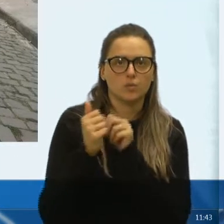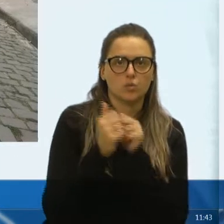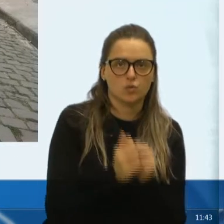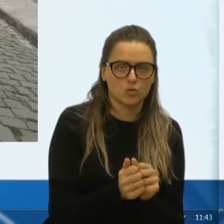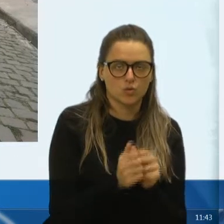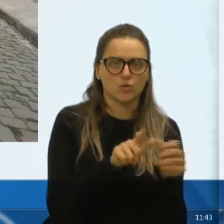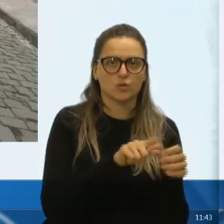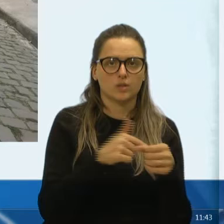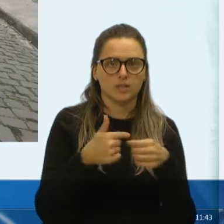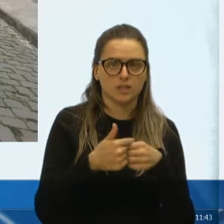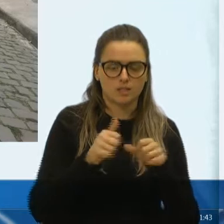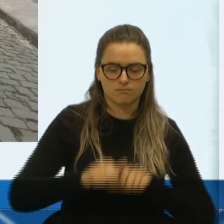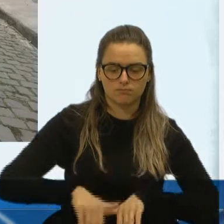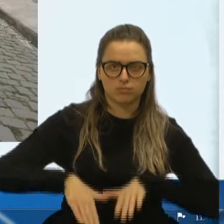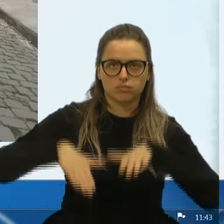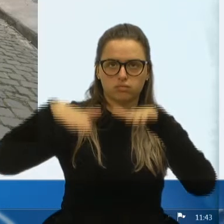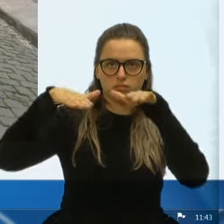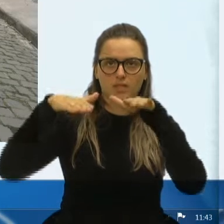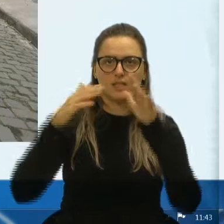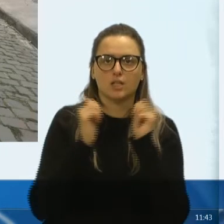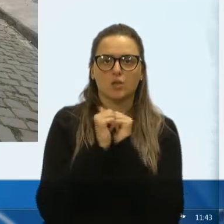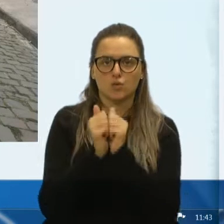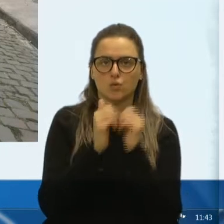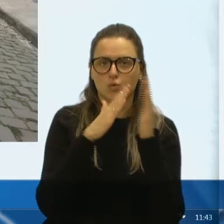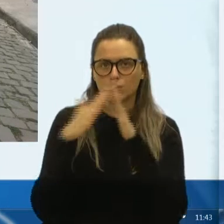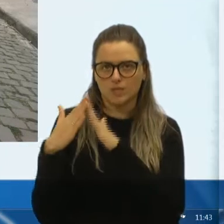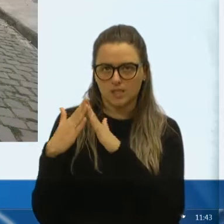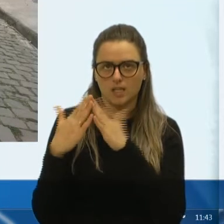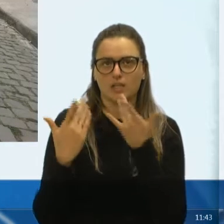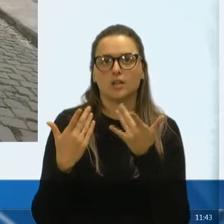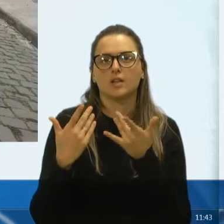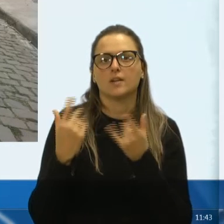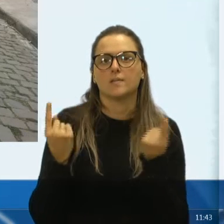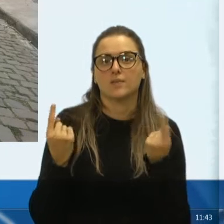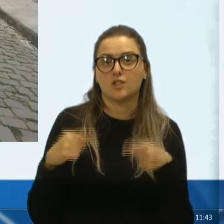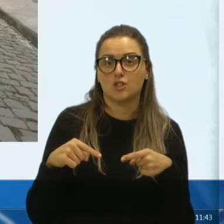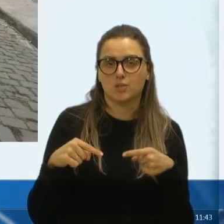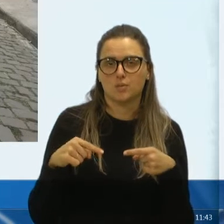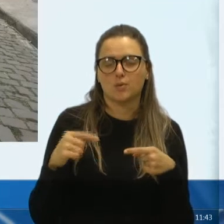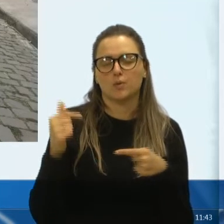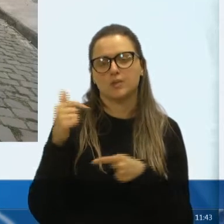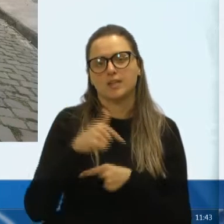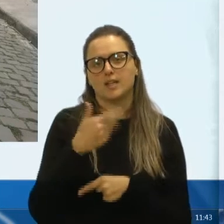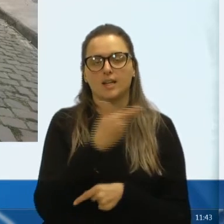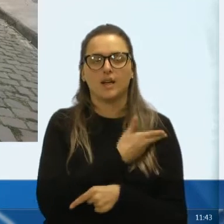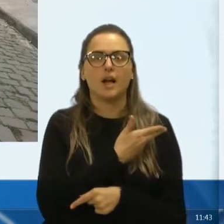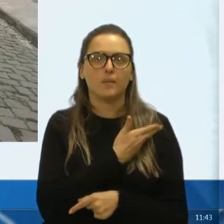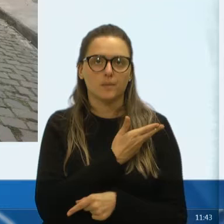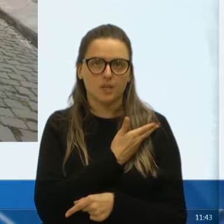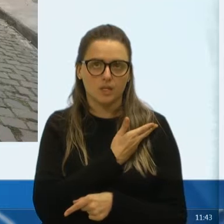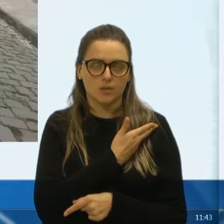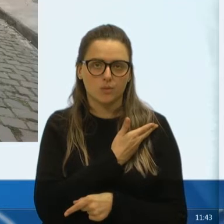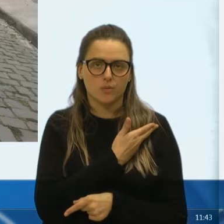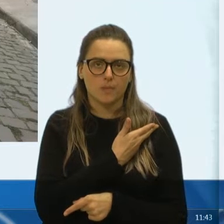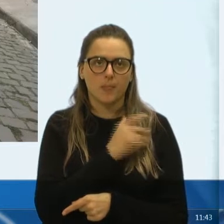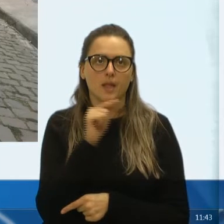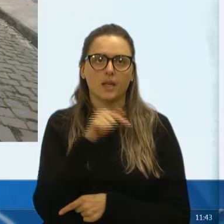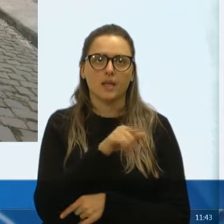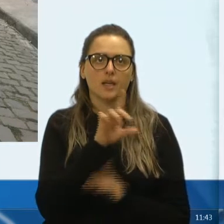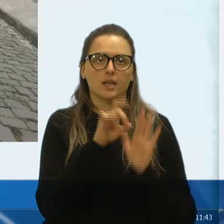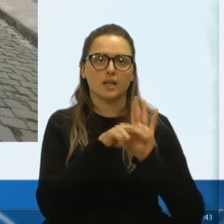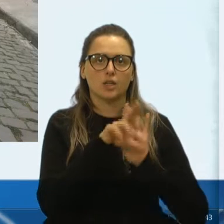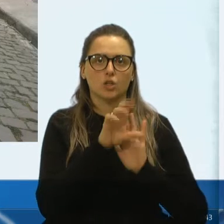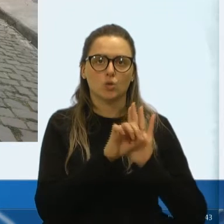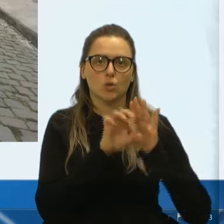se criamos desde criança, vizinho, jogava futebol, contra, e ele lá, um grande amigo meu, que ele é proprietário,